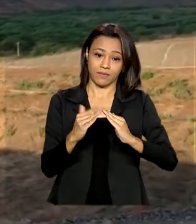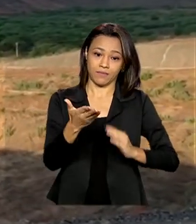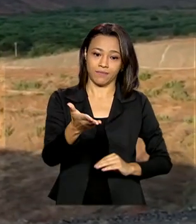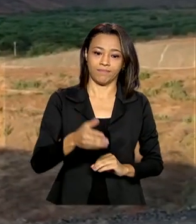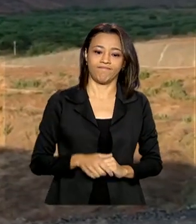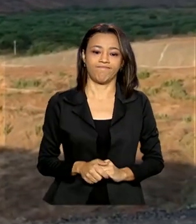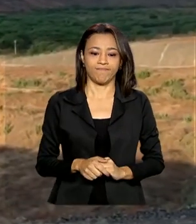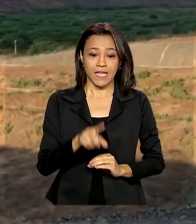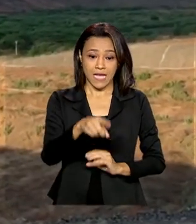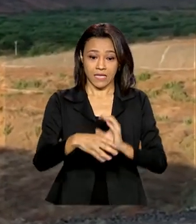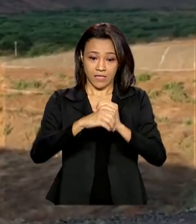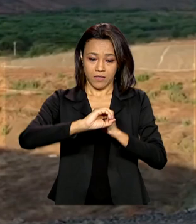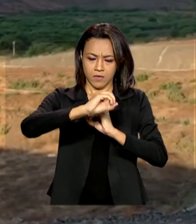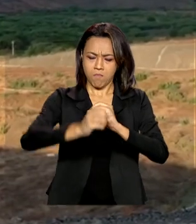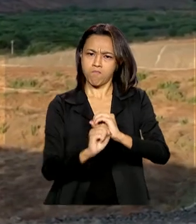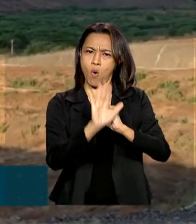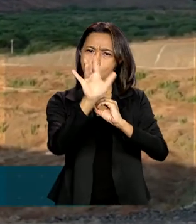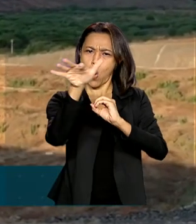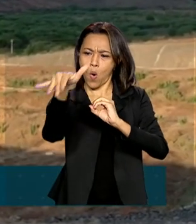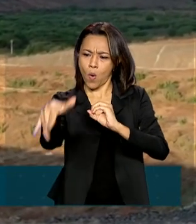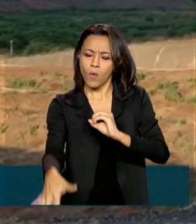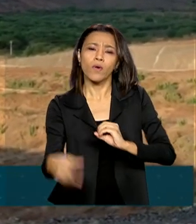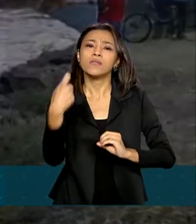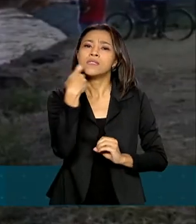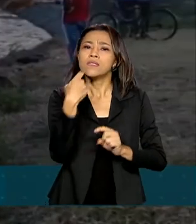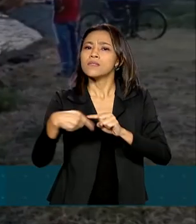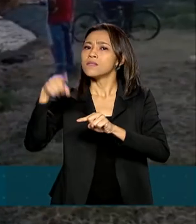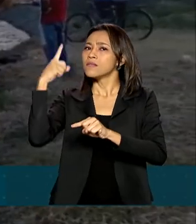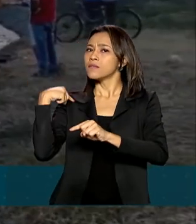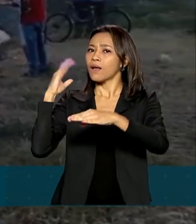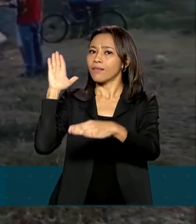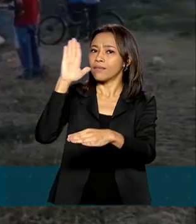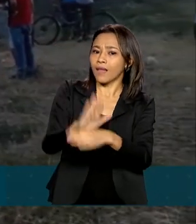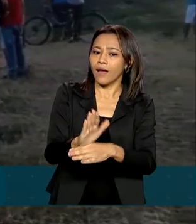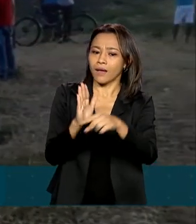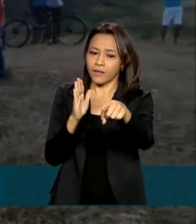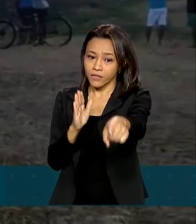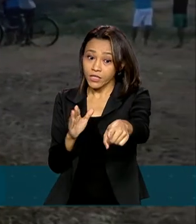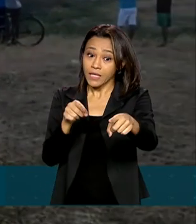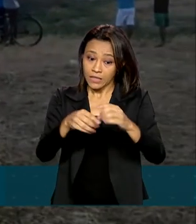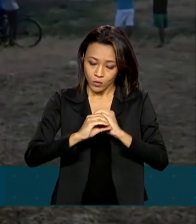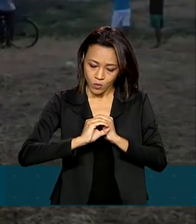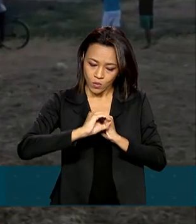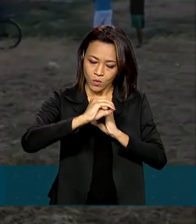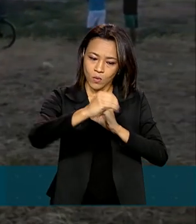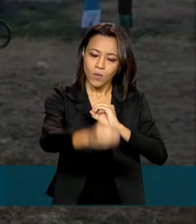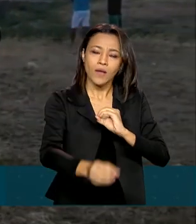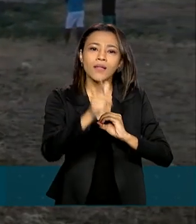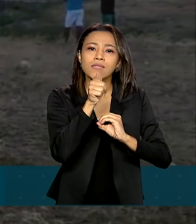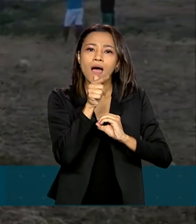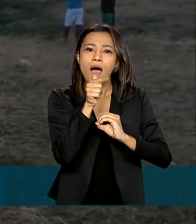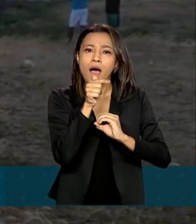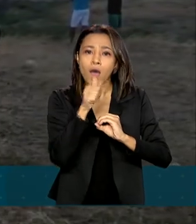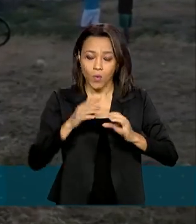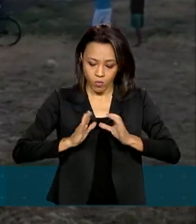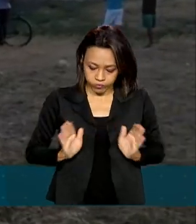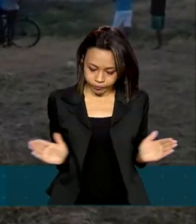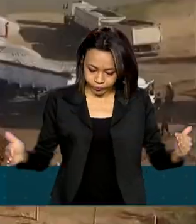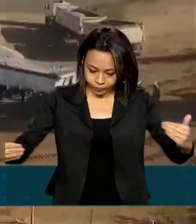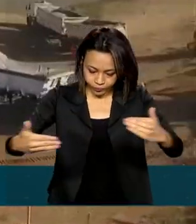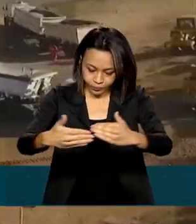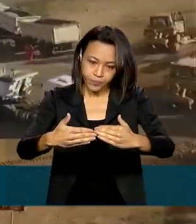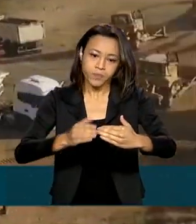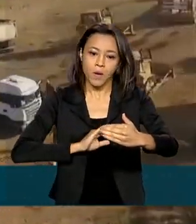O vazamento ocorreu na tarde de sexta-feira, na tubulação que permite a passagem das águas do reservatório